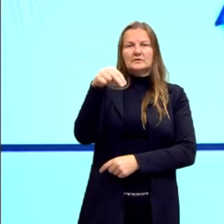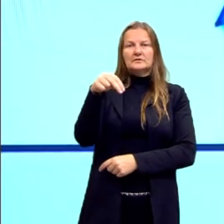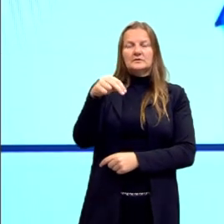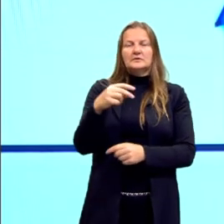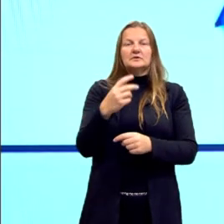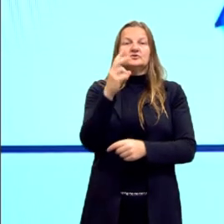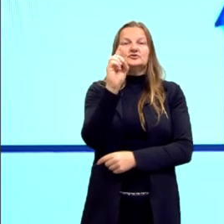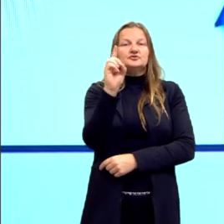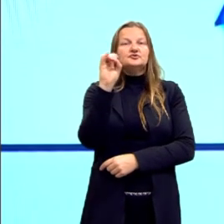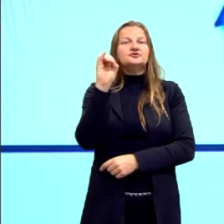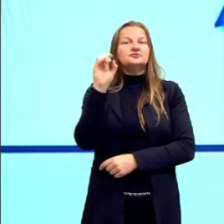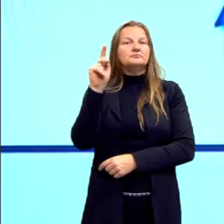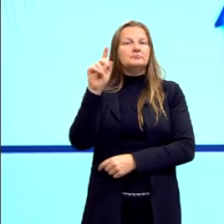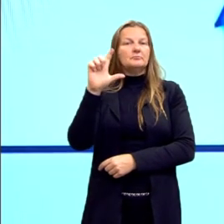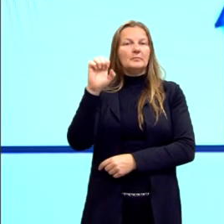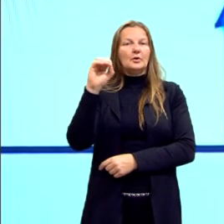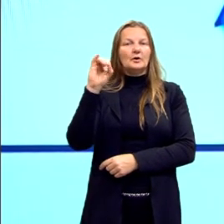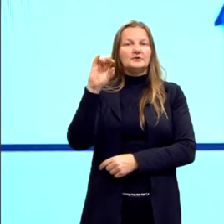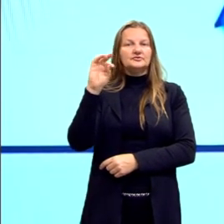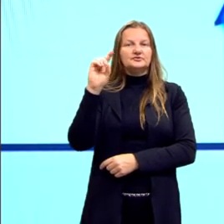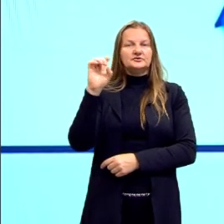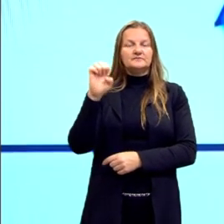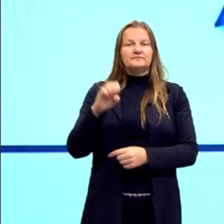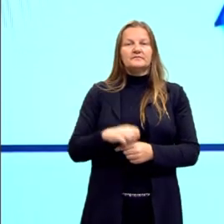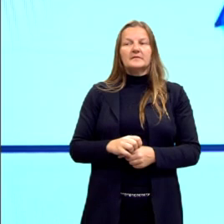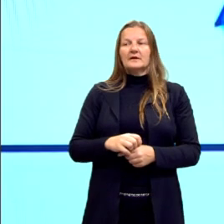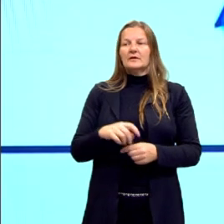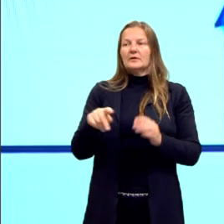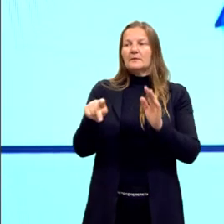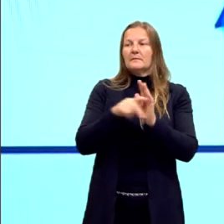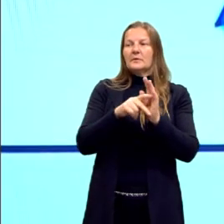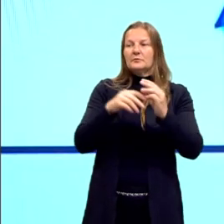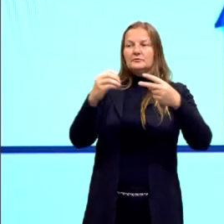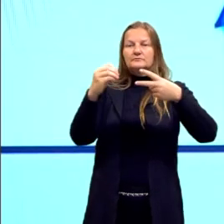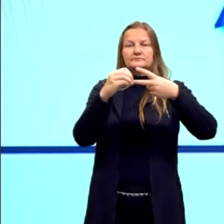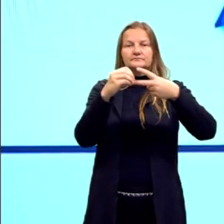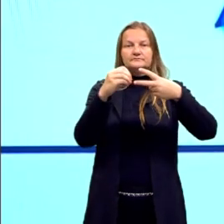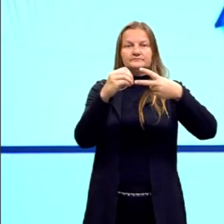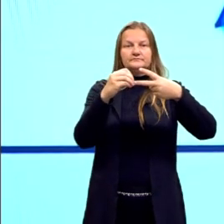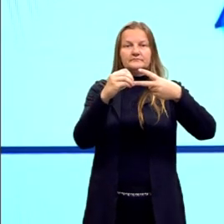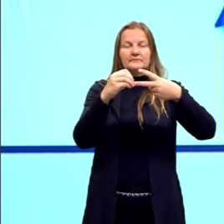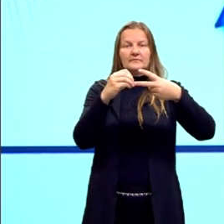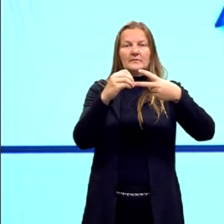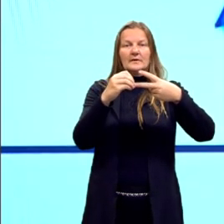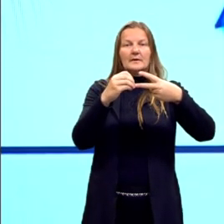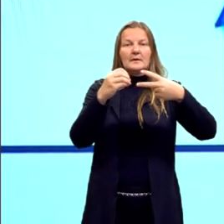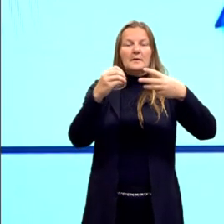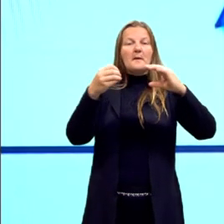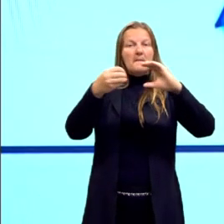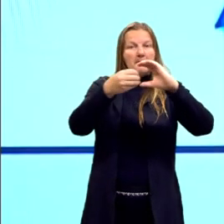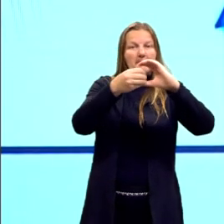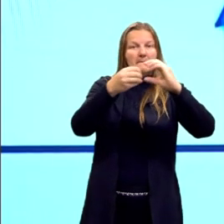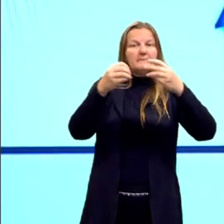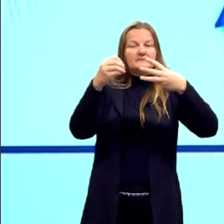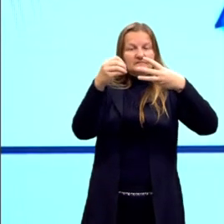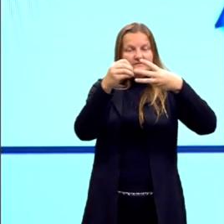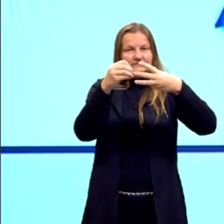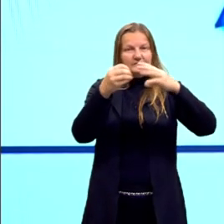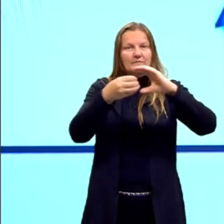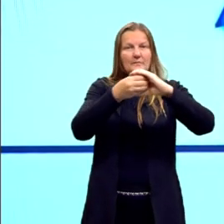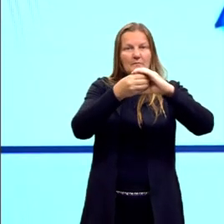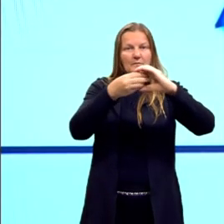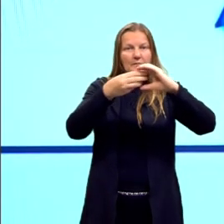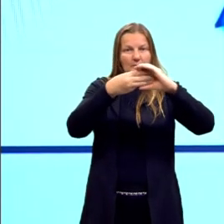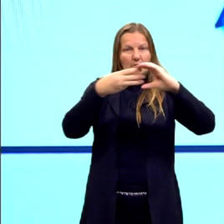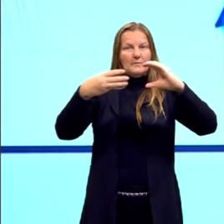diploide. Na haploide, é uma célula que contém metade dos cromossomos do